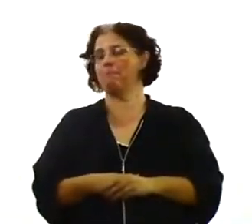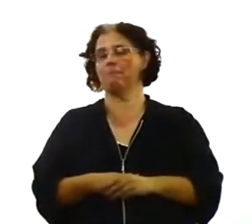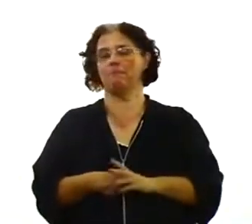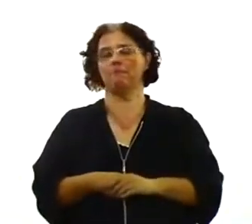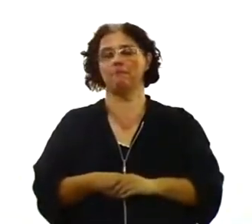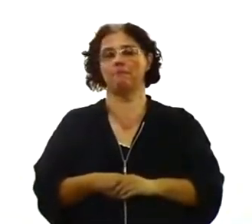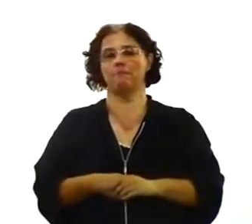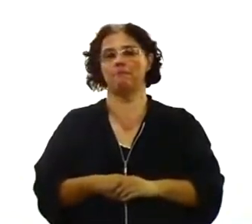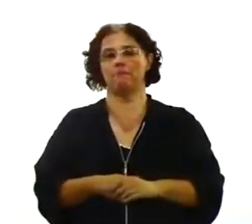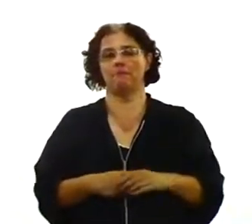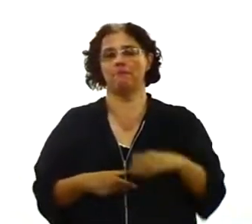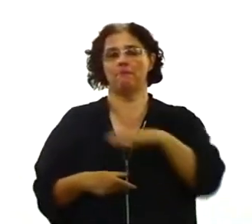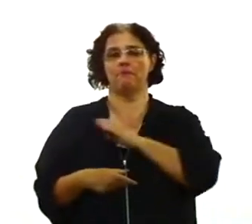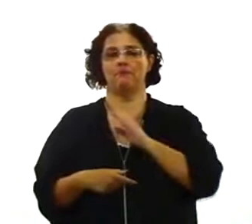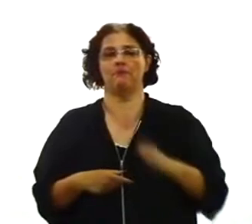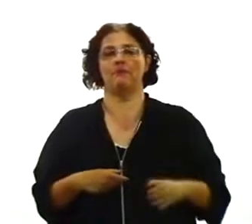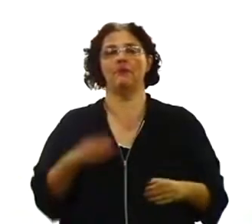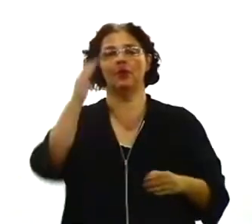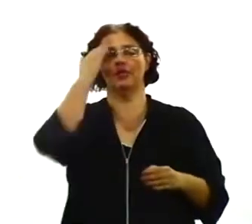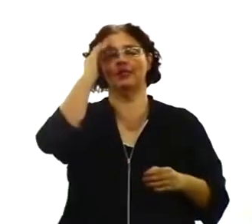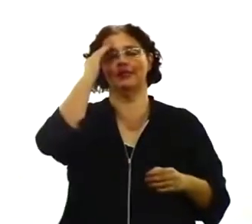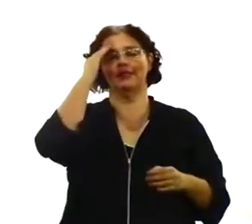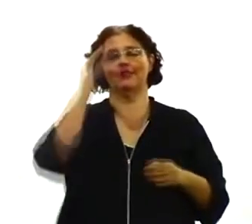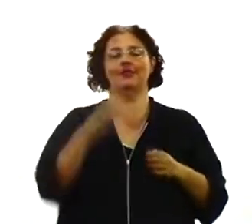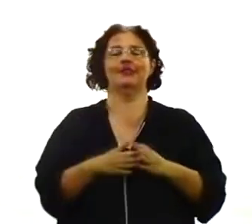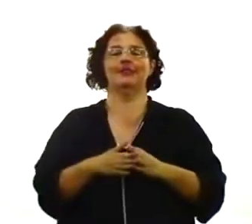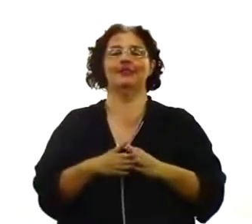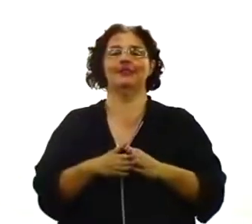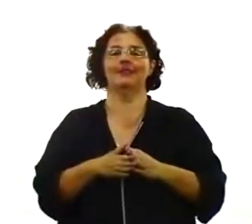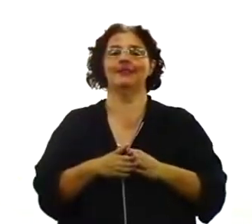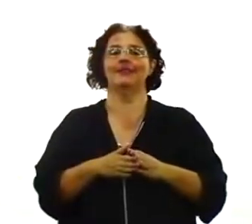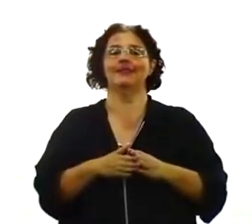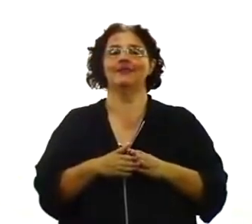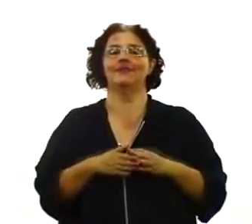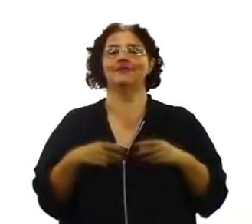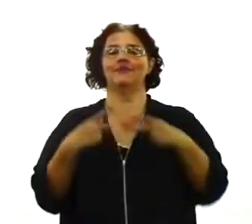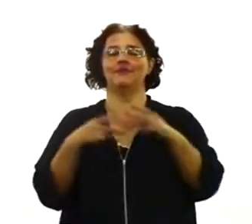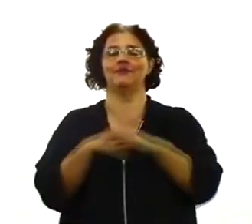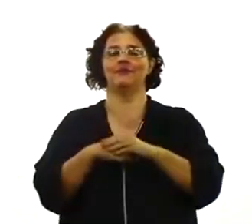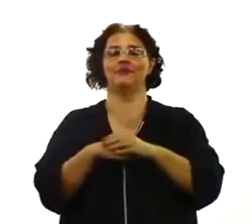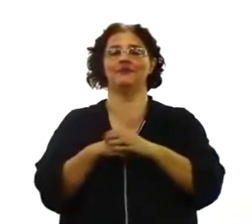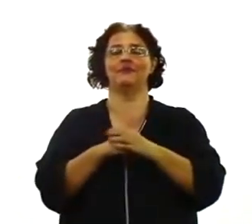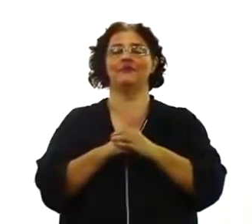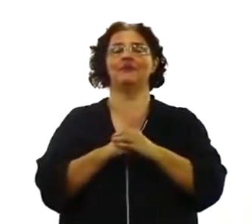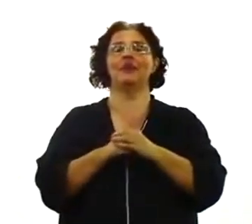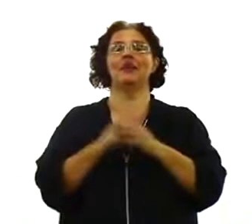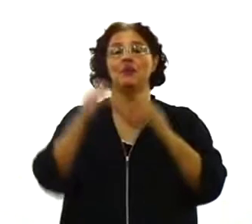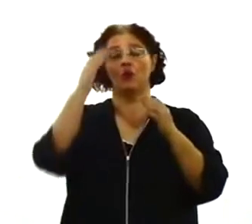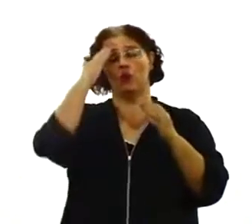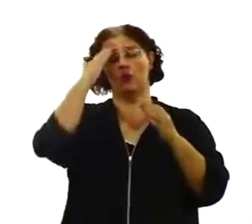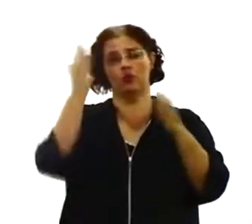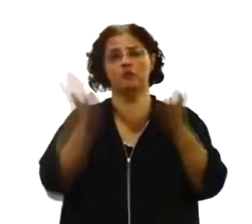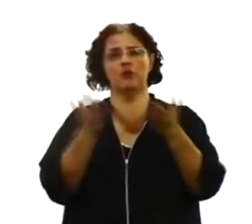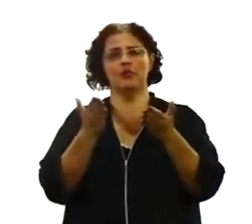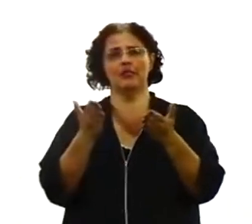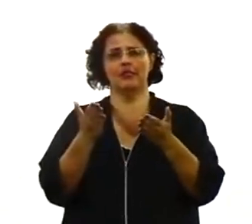ela, hoje, ela pode ser entendida de uma maneira também na nossa vida diária, na nossa vida econômica. Quando